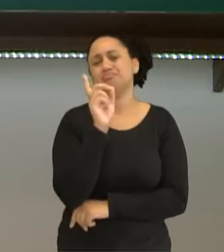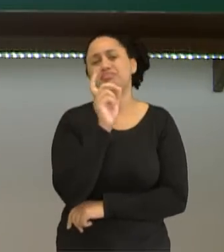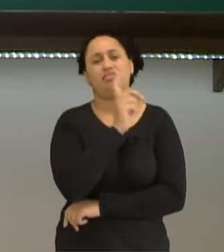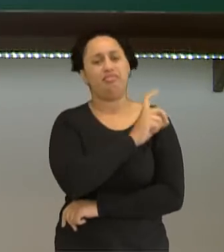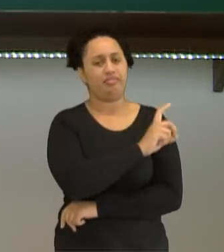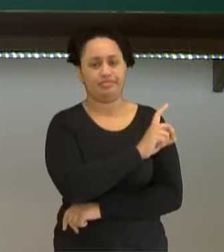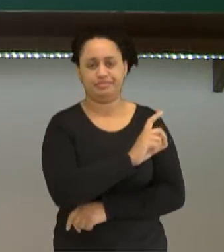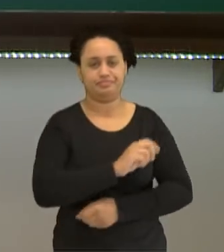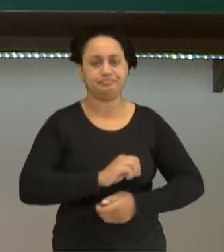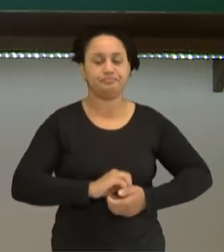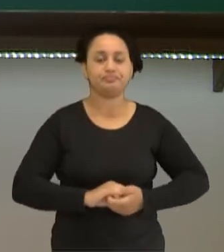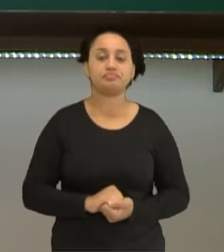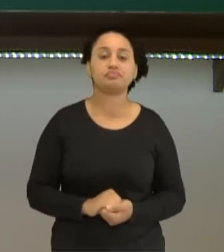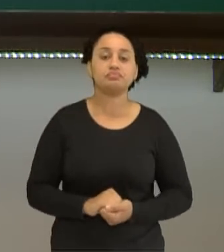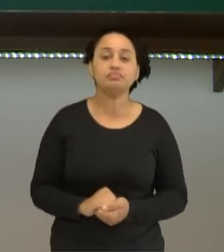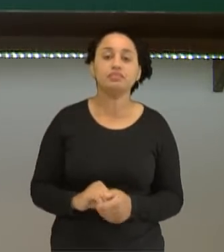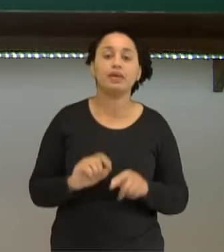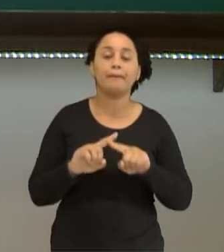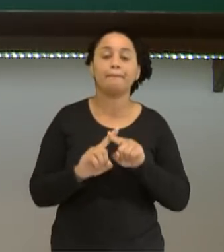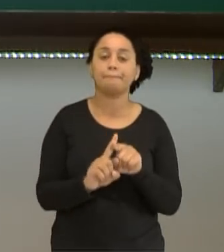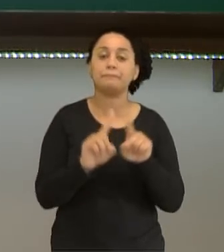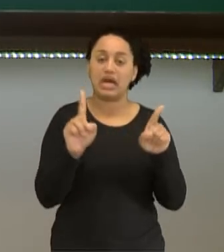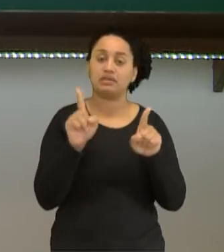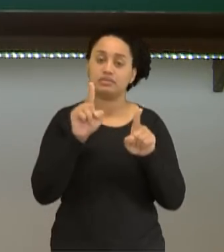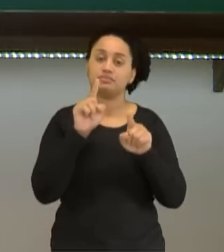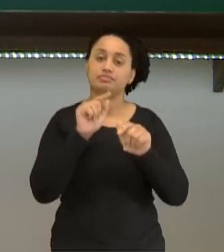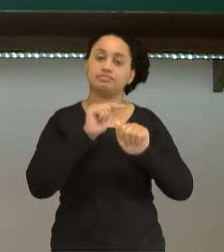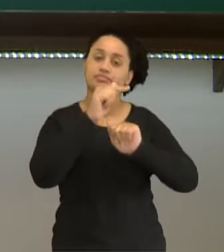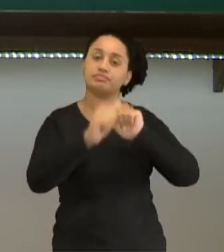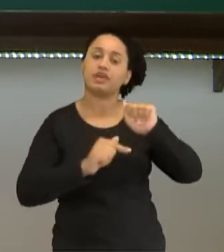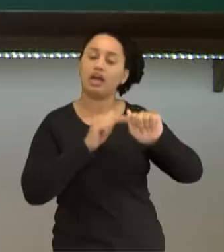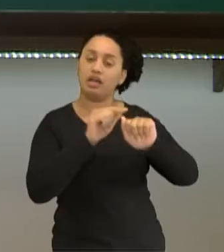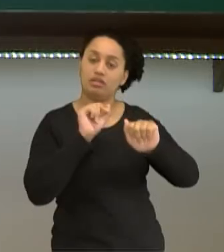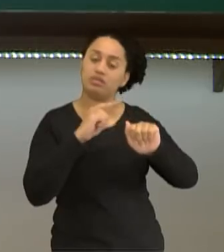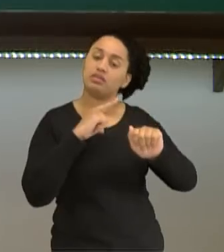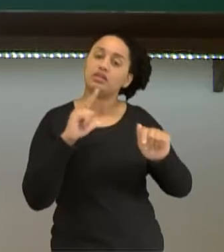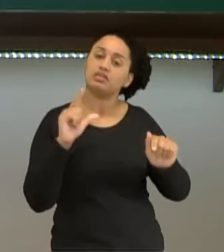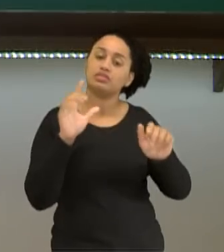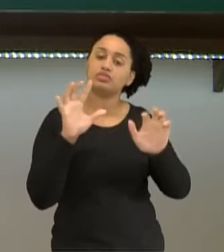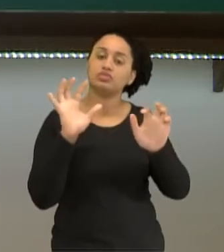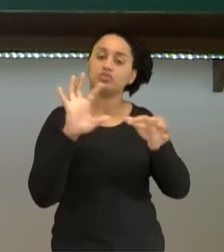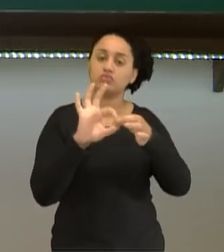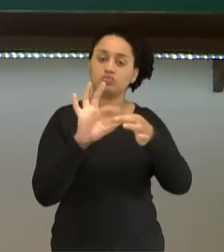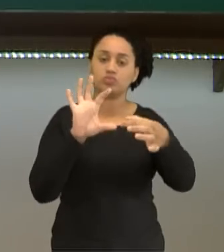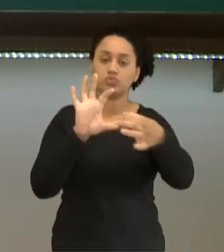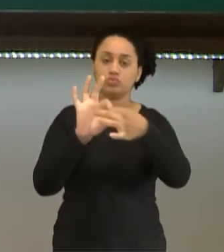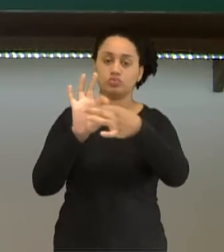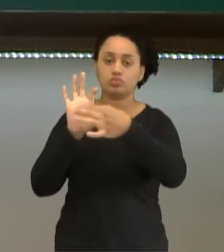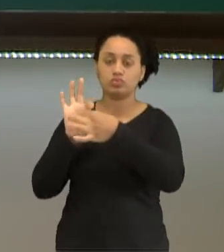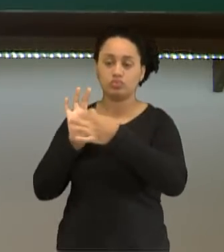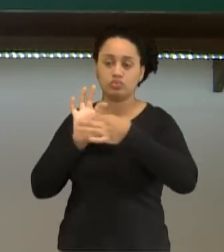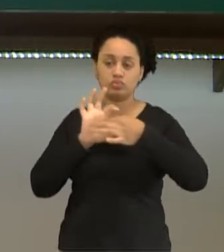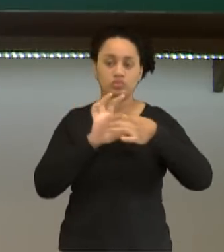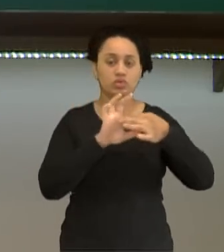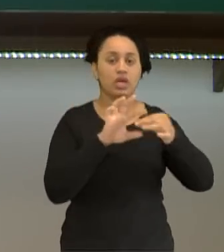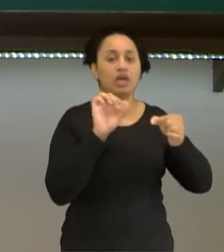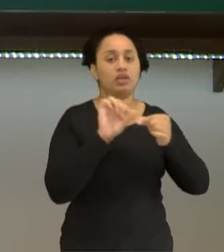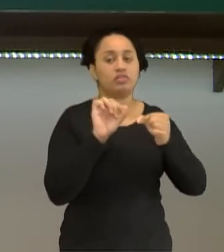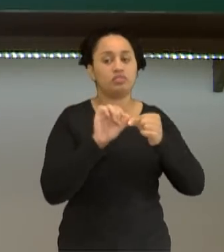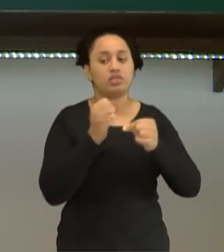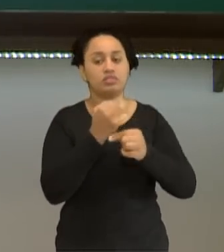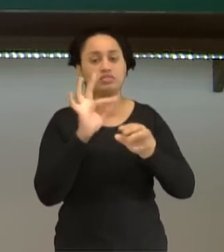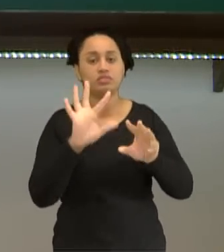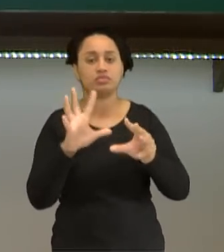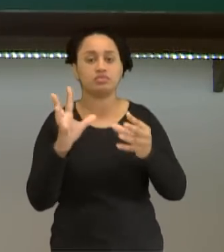complicada. Mas, esses átomos, eles tendem a se unir e, ao se unirem, eles vão formar moléculas